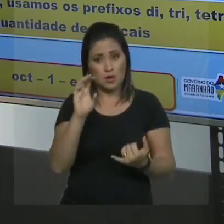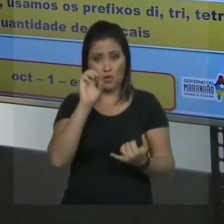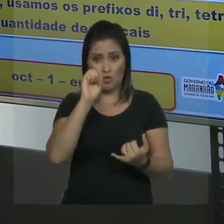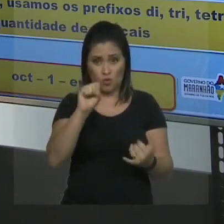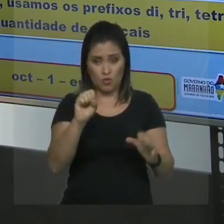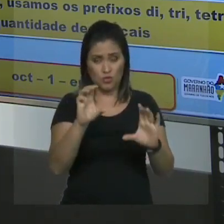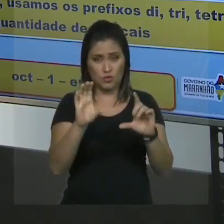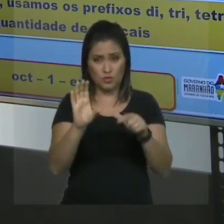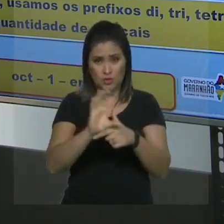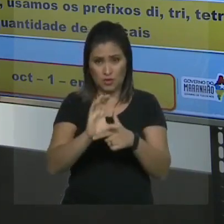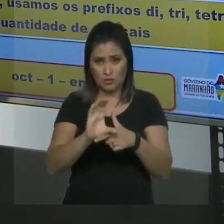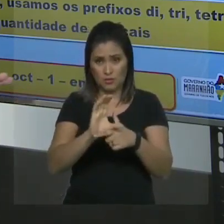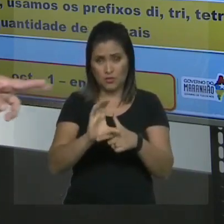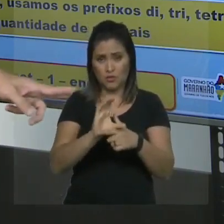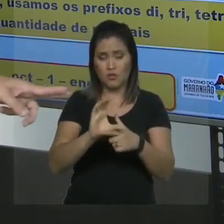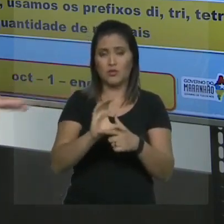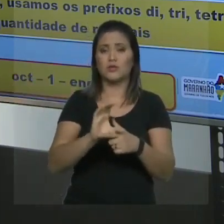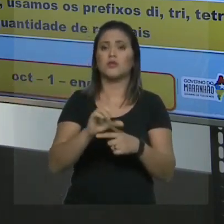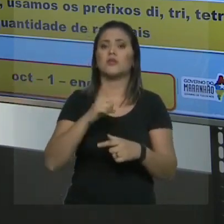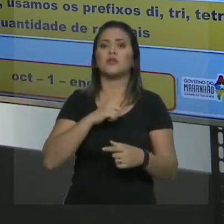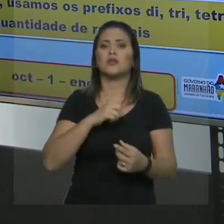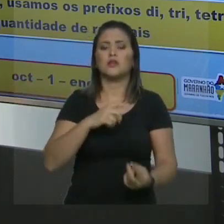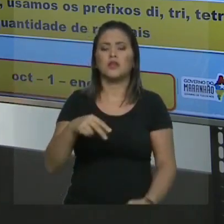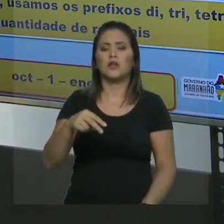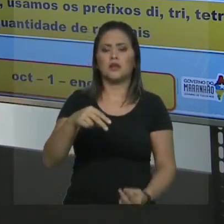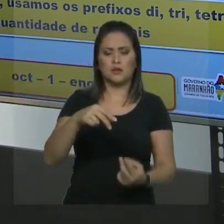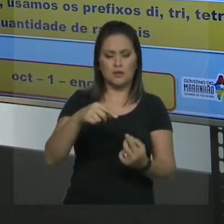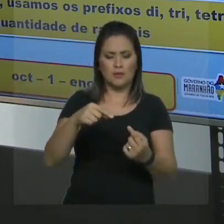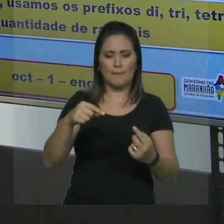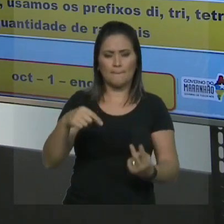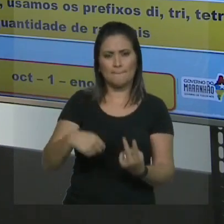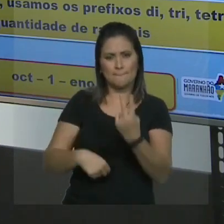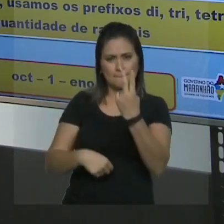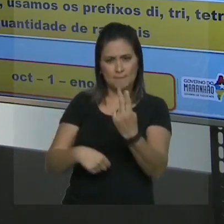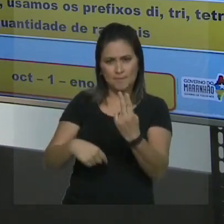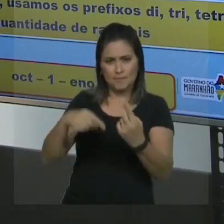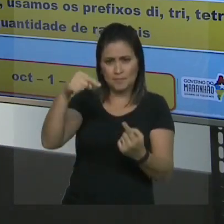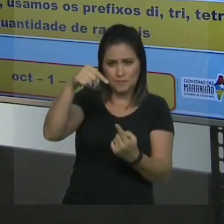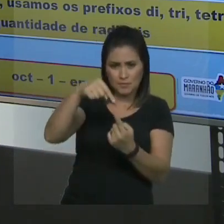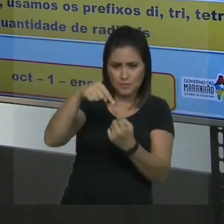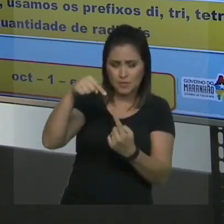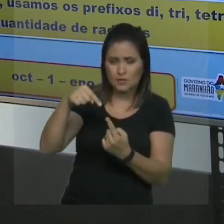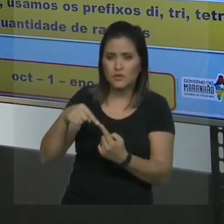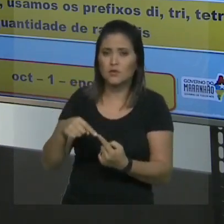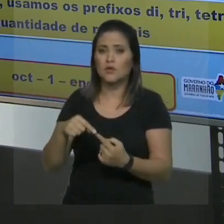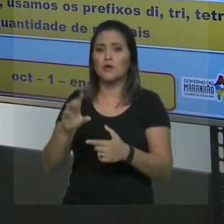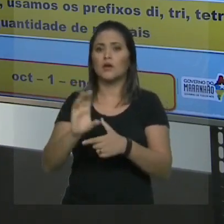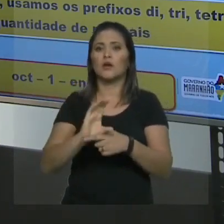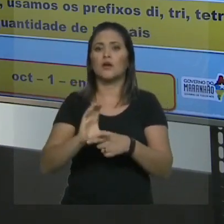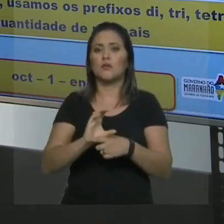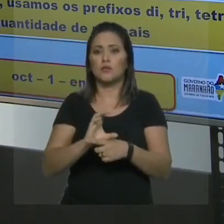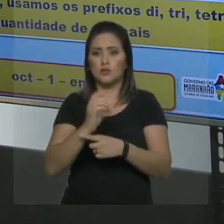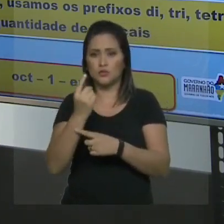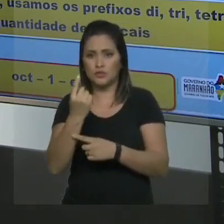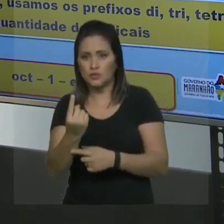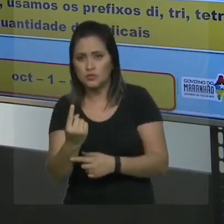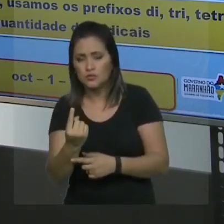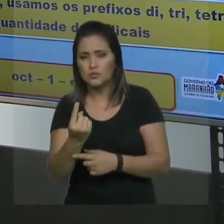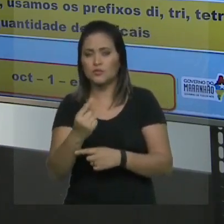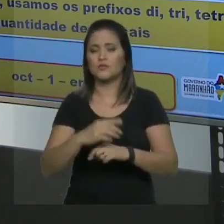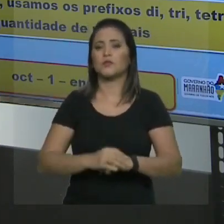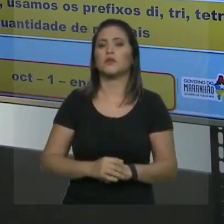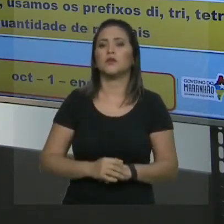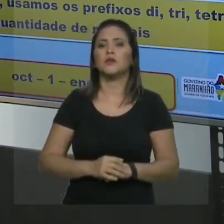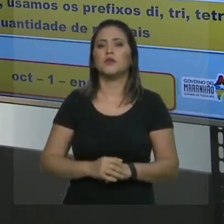dupla no carbono 1. E nesta cadeia principal, está ligada no carbono 2, um radical etil. E nos carbonos 3 e 5, dois